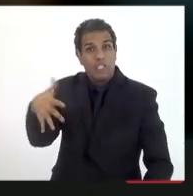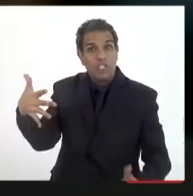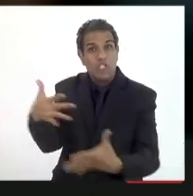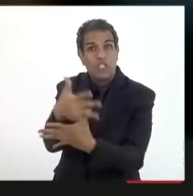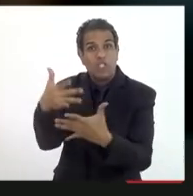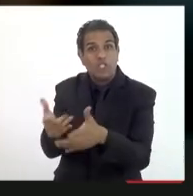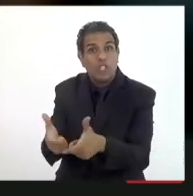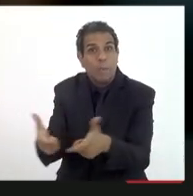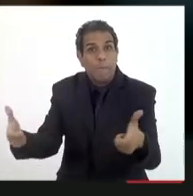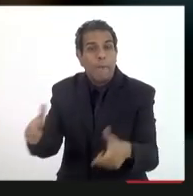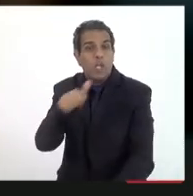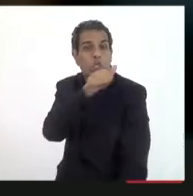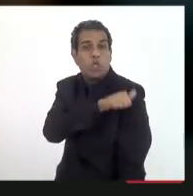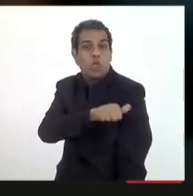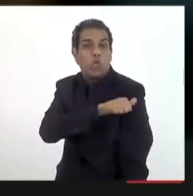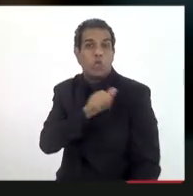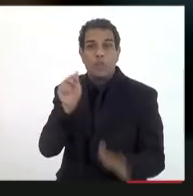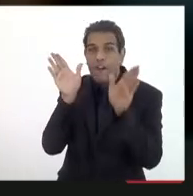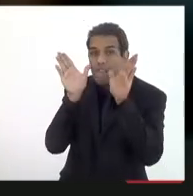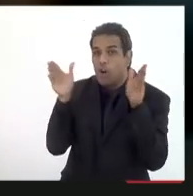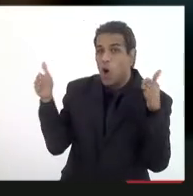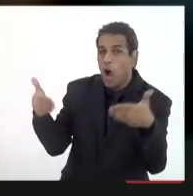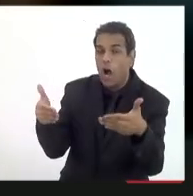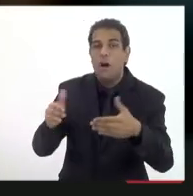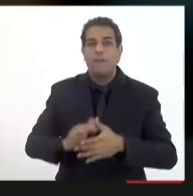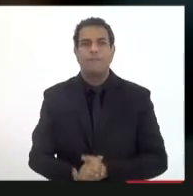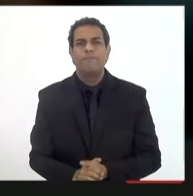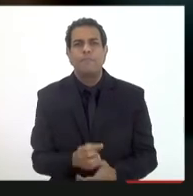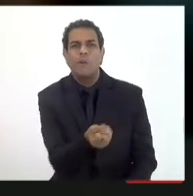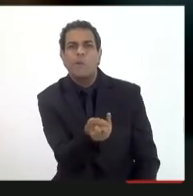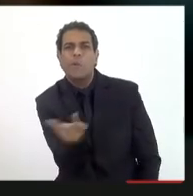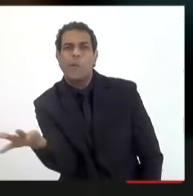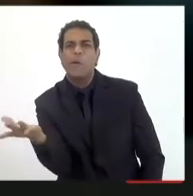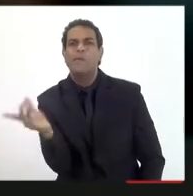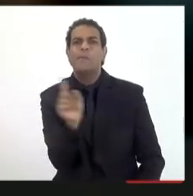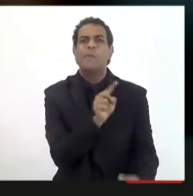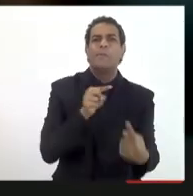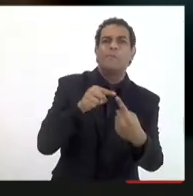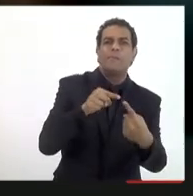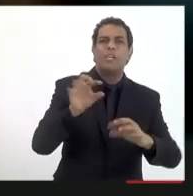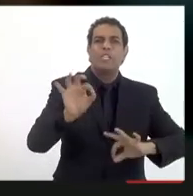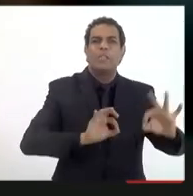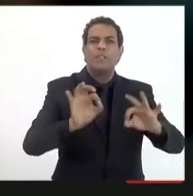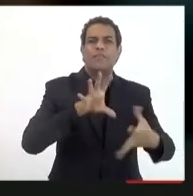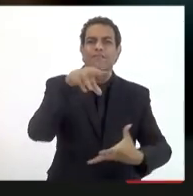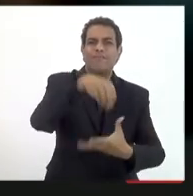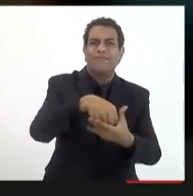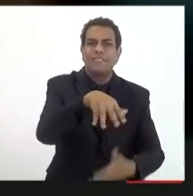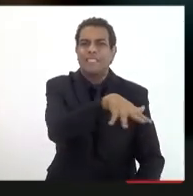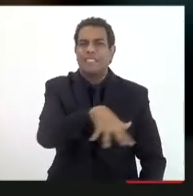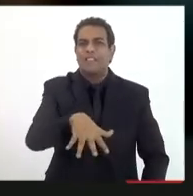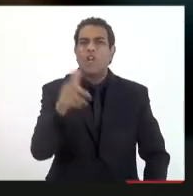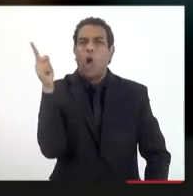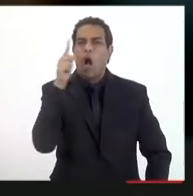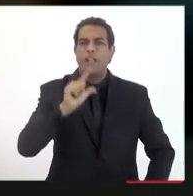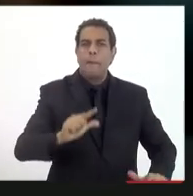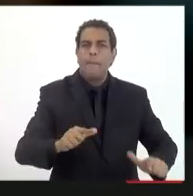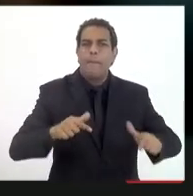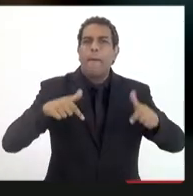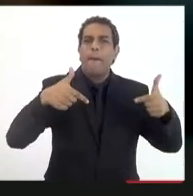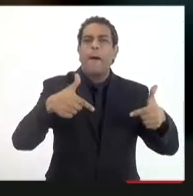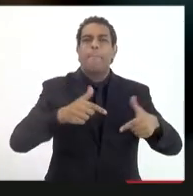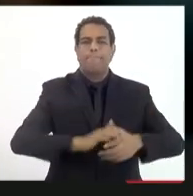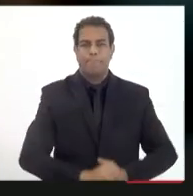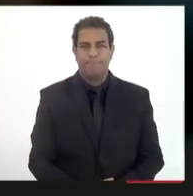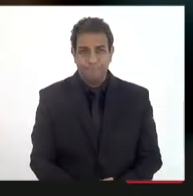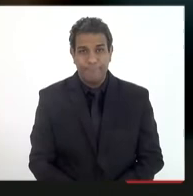o estado do Rio de Janeiro focar em quais são os objetivos de desenvolvimento sustentável que nós queremos enfrentar e